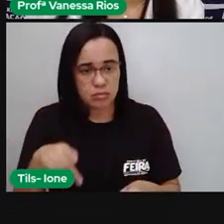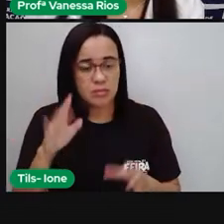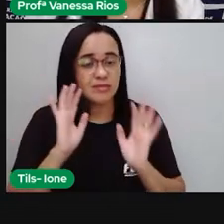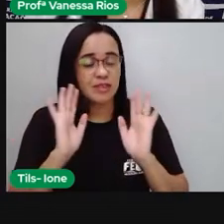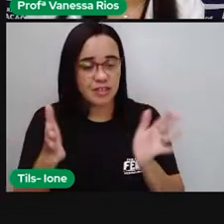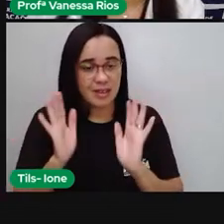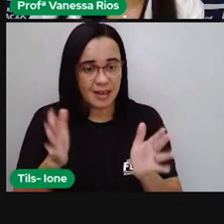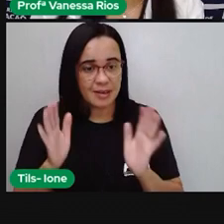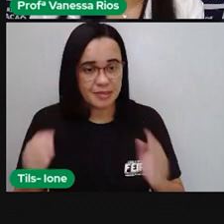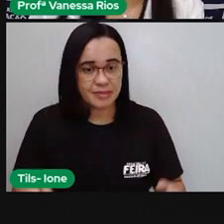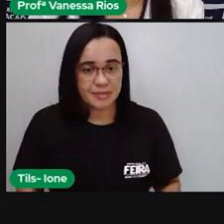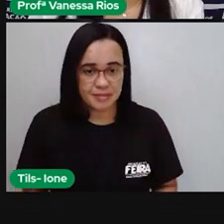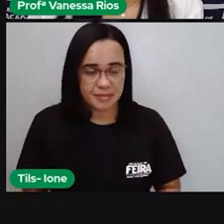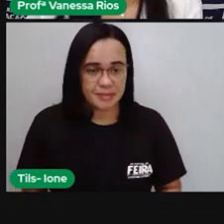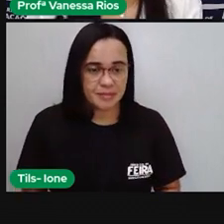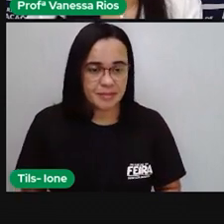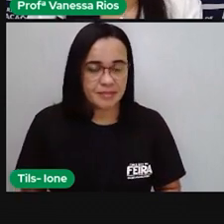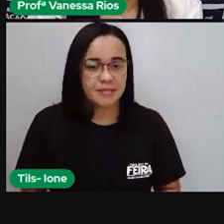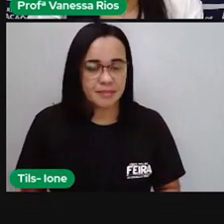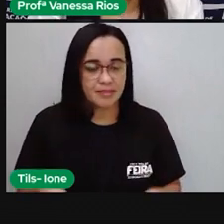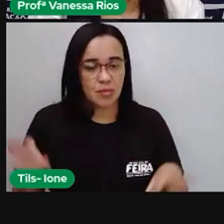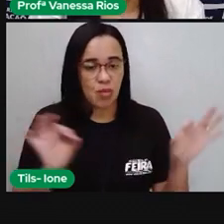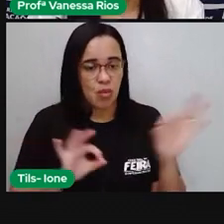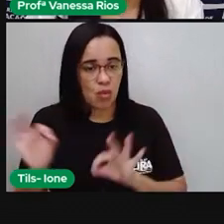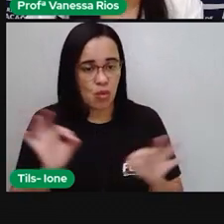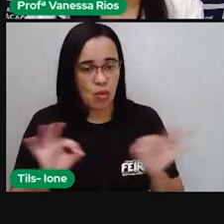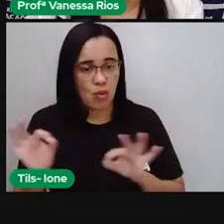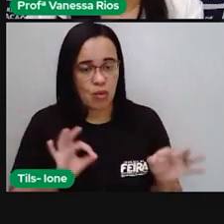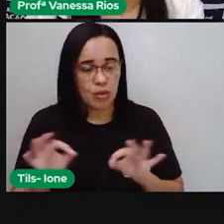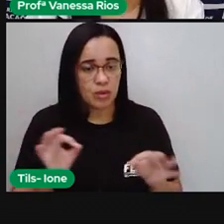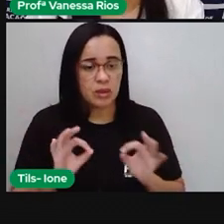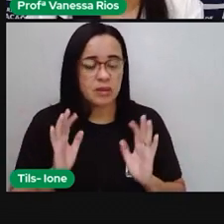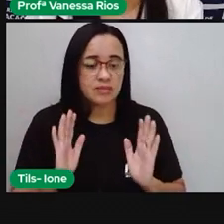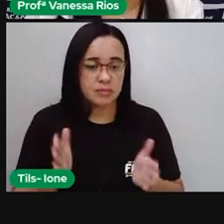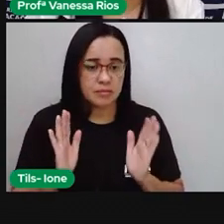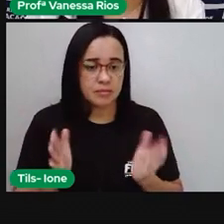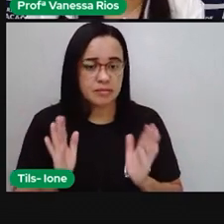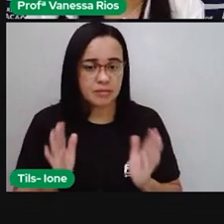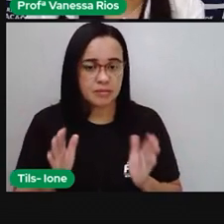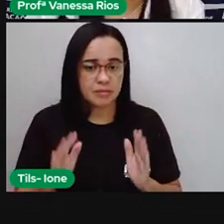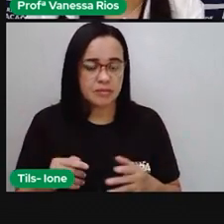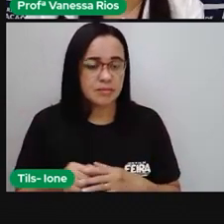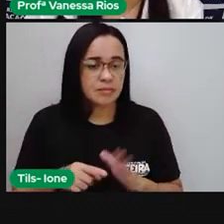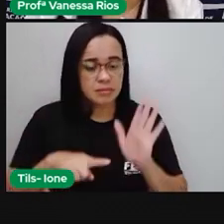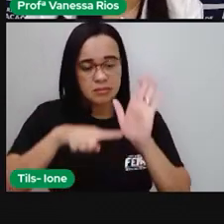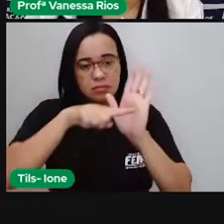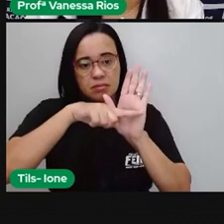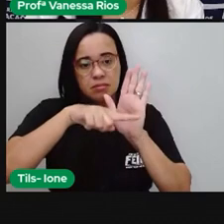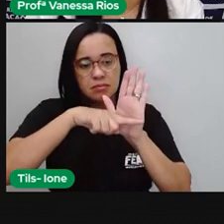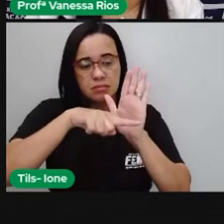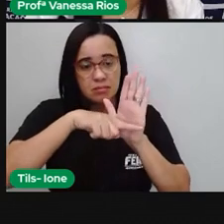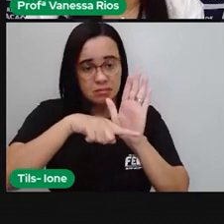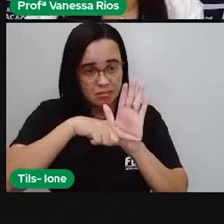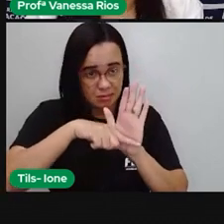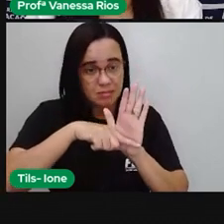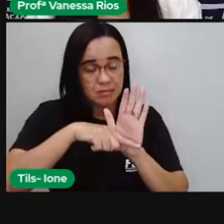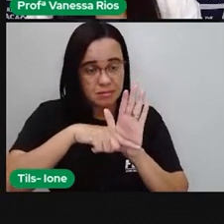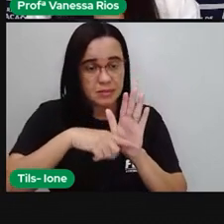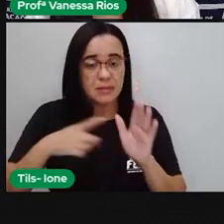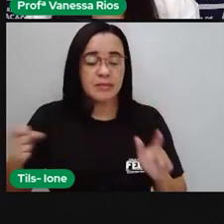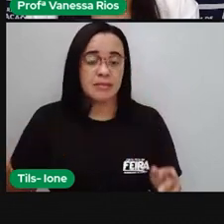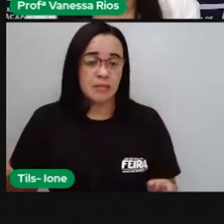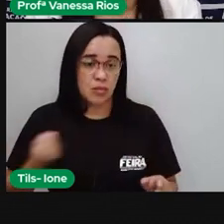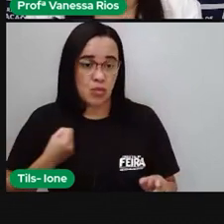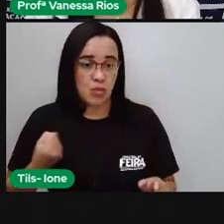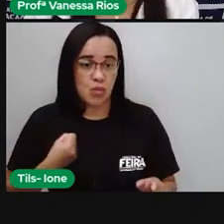né? aí organizou o algoritmo aí da subtração com os números que foram colocados pela